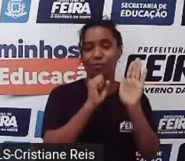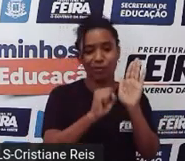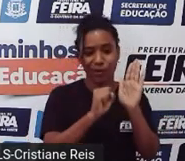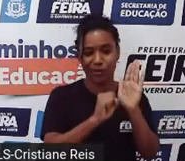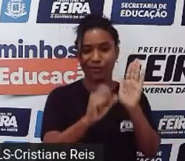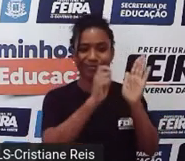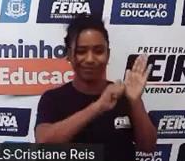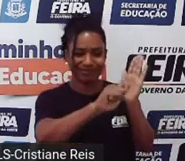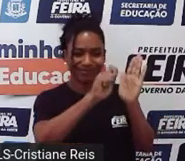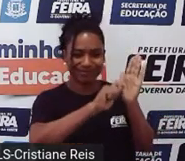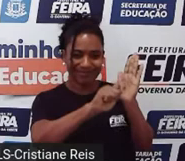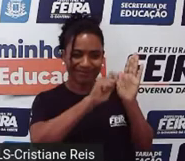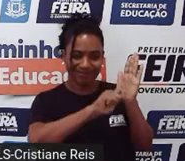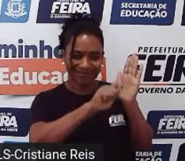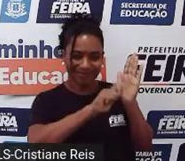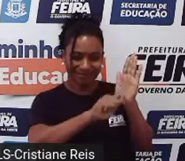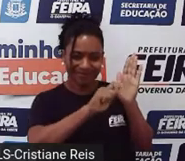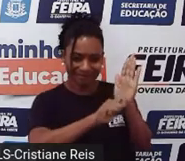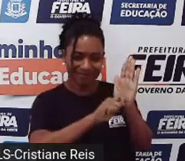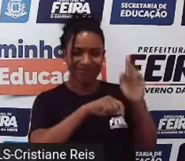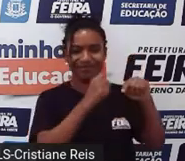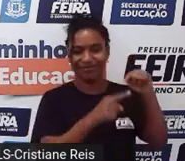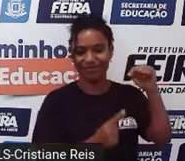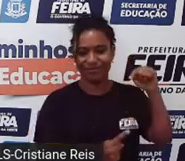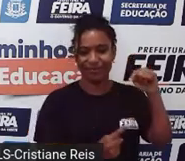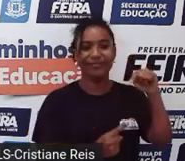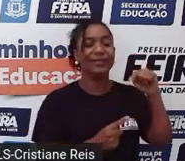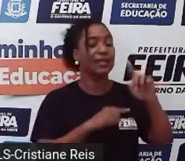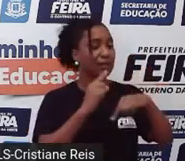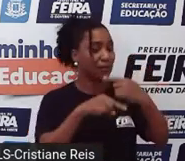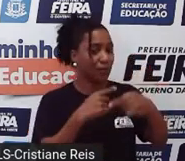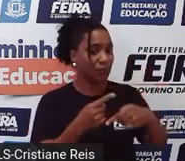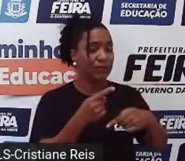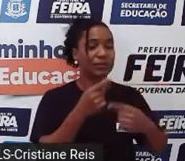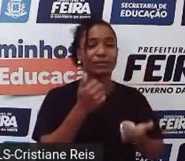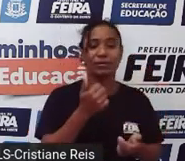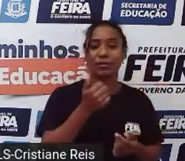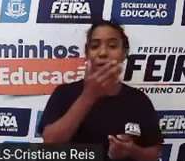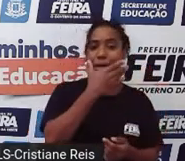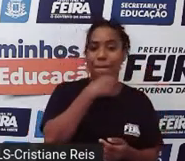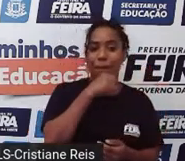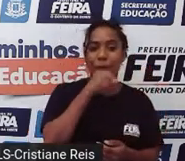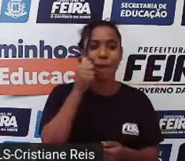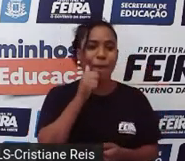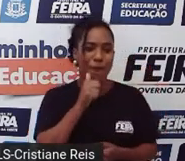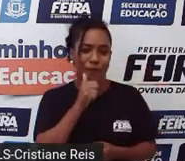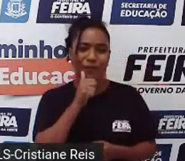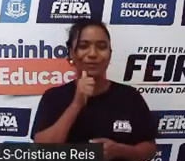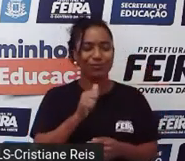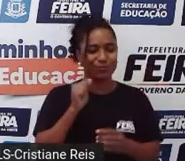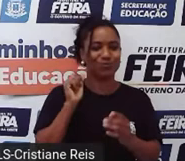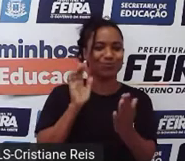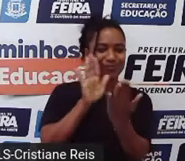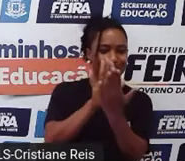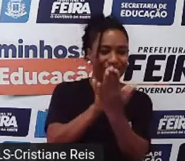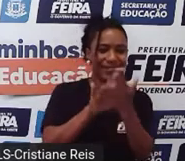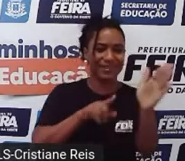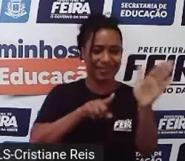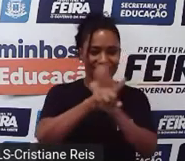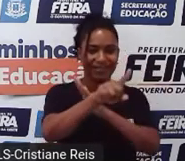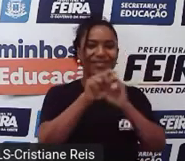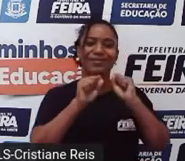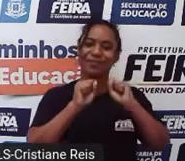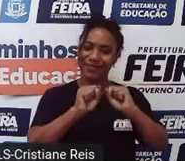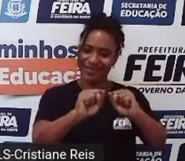de registrá-las em seu caderno e tirá-las na primeira oportunidade com o seu professor ou sua professora de inglês.